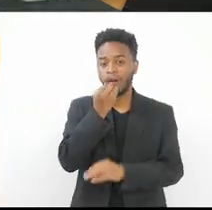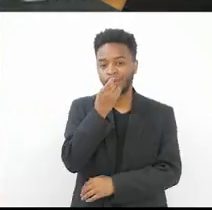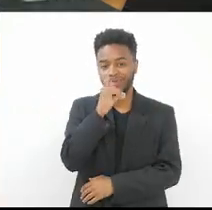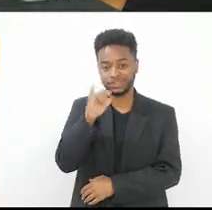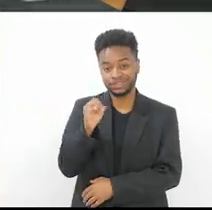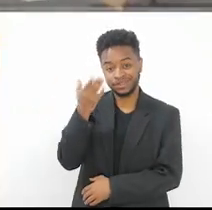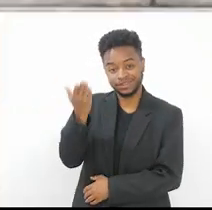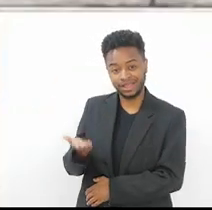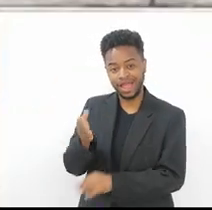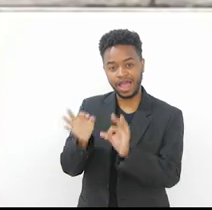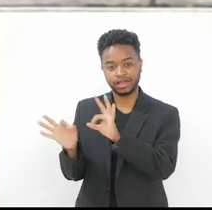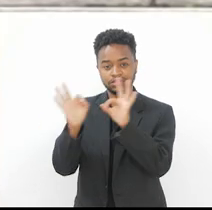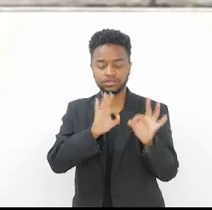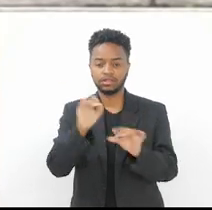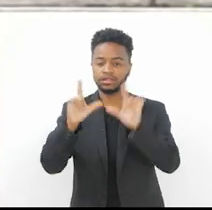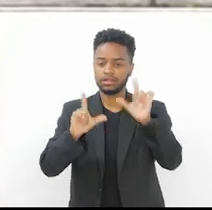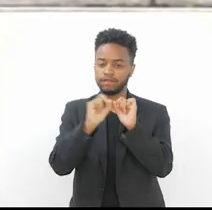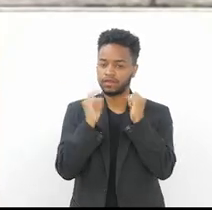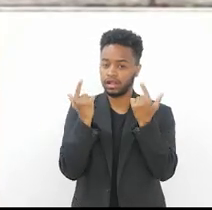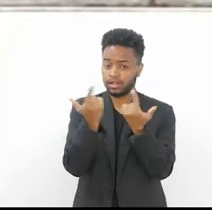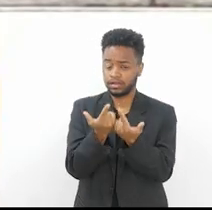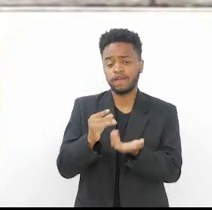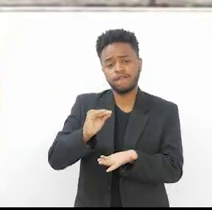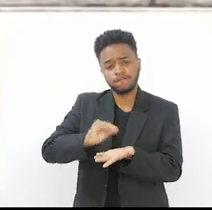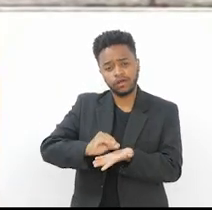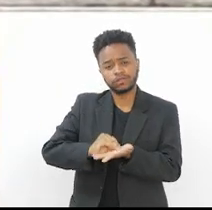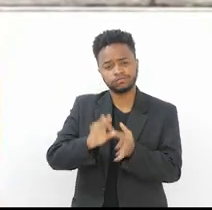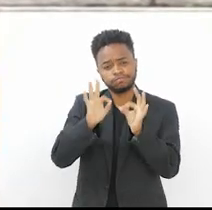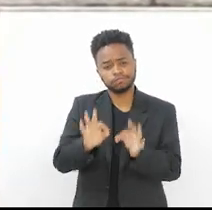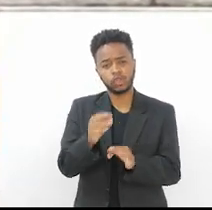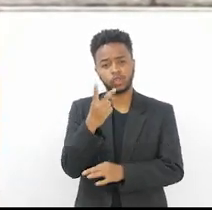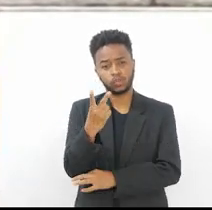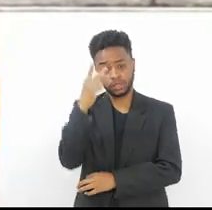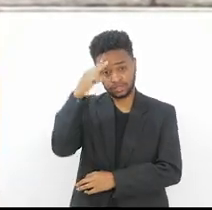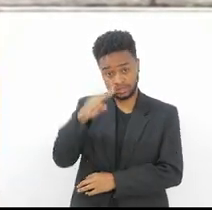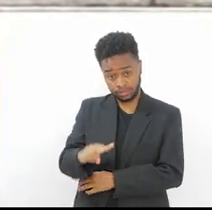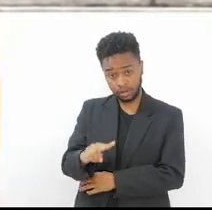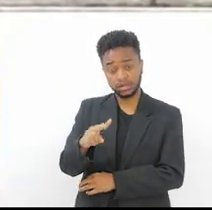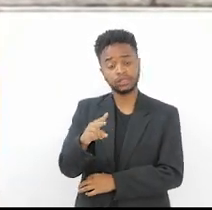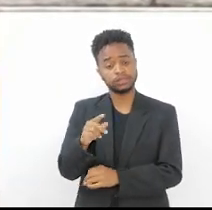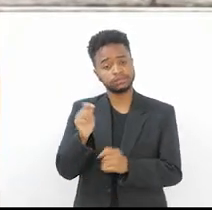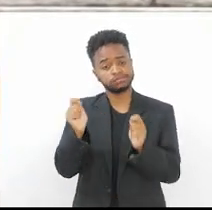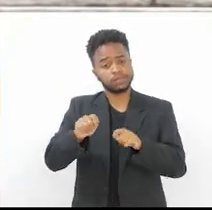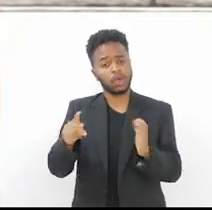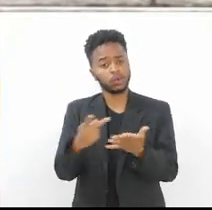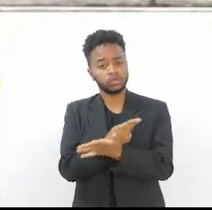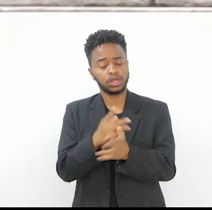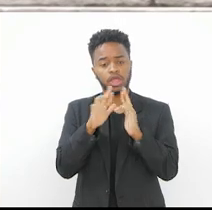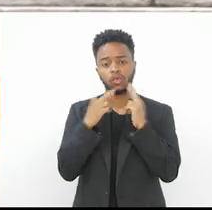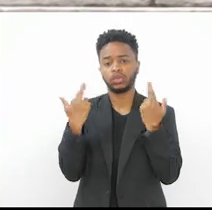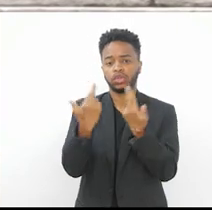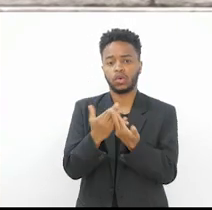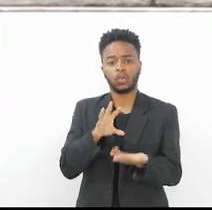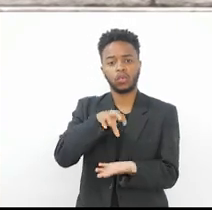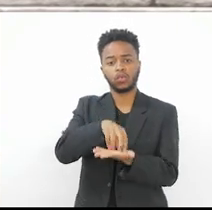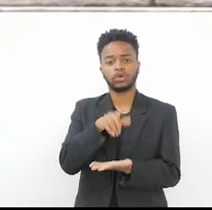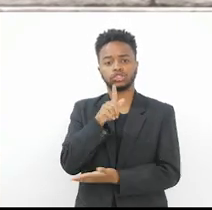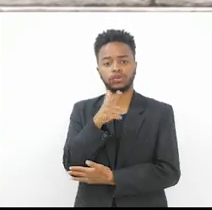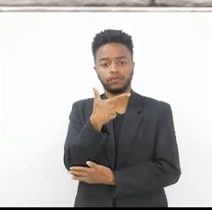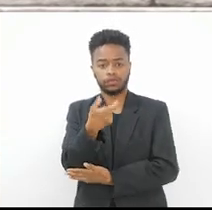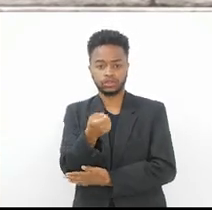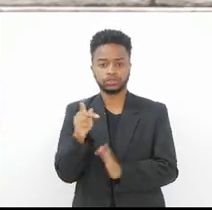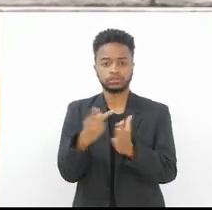Olá, bom dia, Vicente. Bom dia a todos que acompanham a TV Alerje. Faltam exatamente duas semanas para a reunião da Cúpula do G20, que será